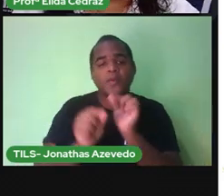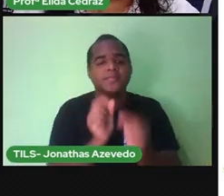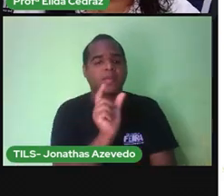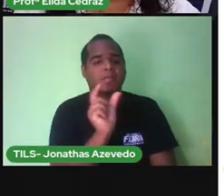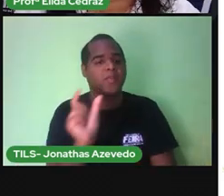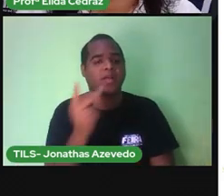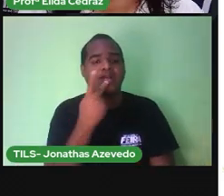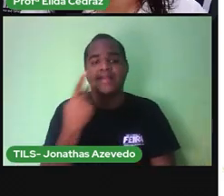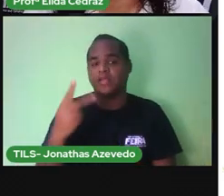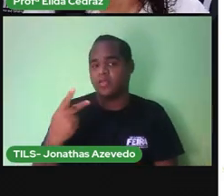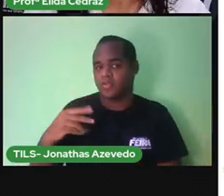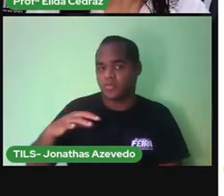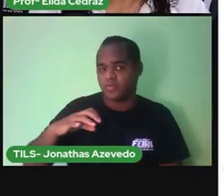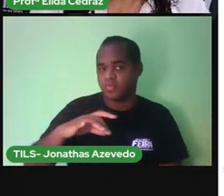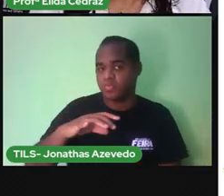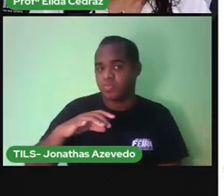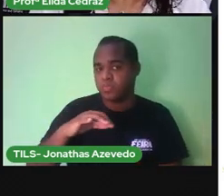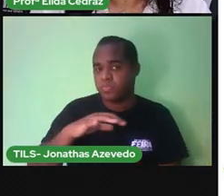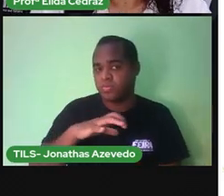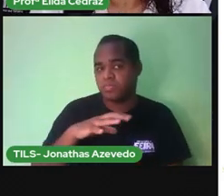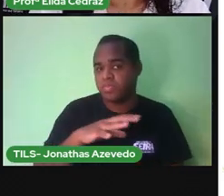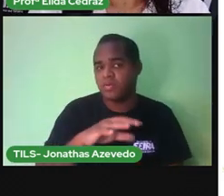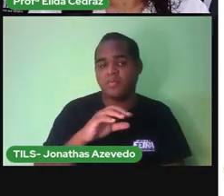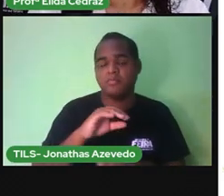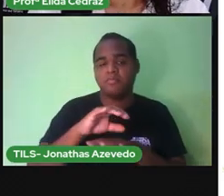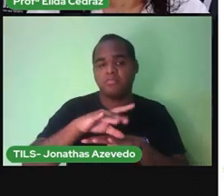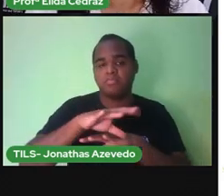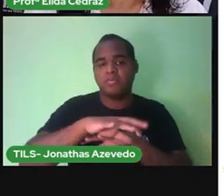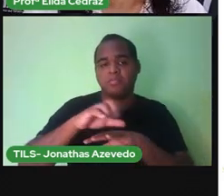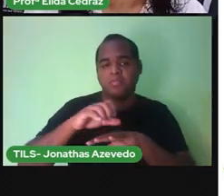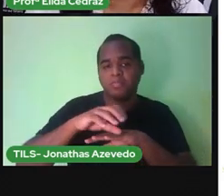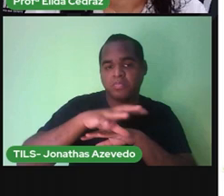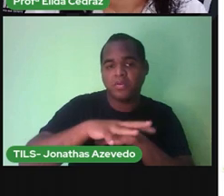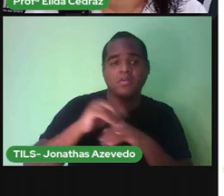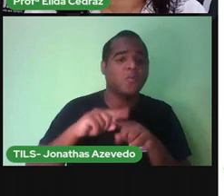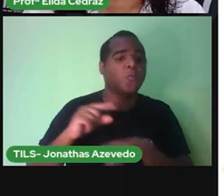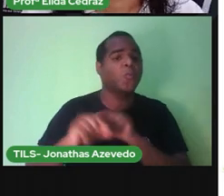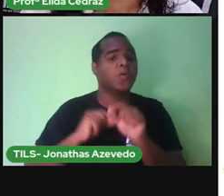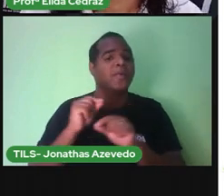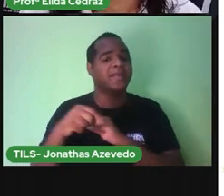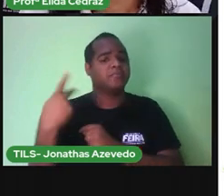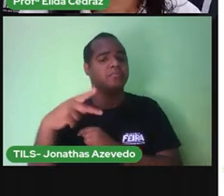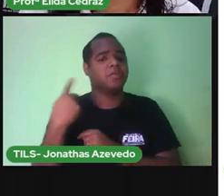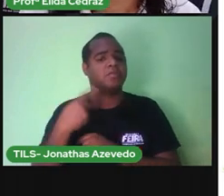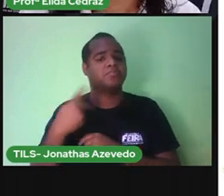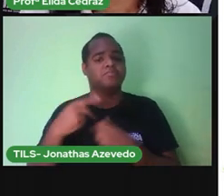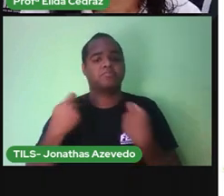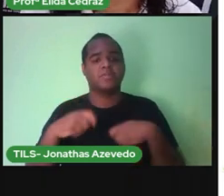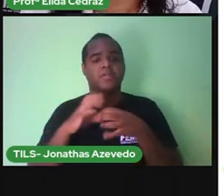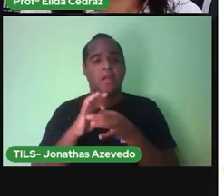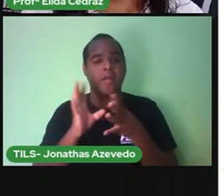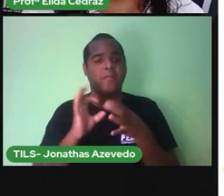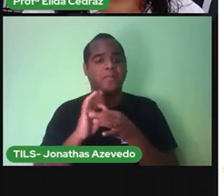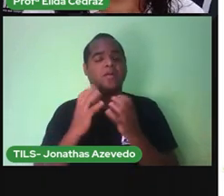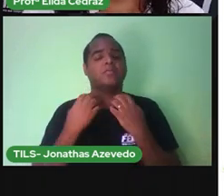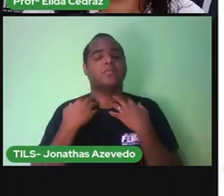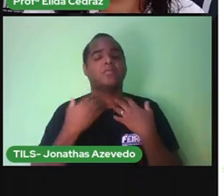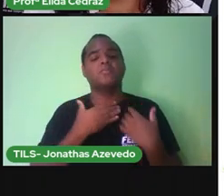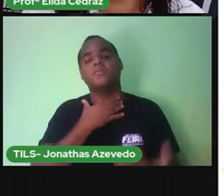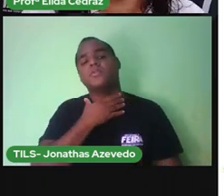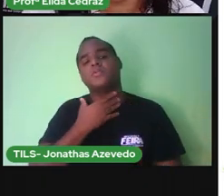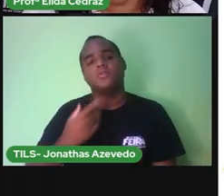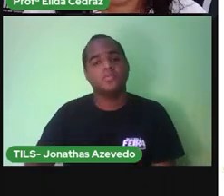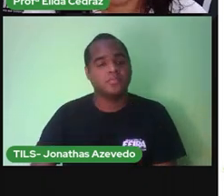comando Que o mede palmo usou para soltar o pescoço da Benedita? Lembrem aí